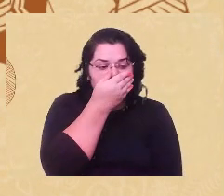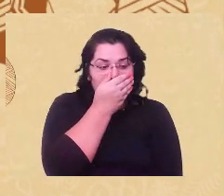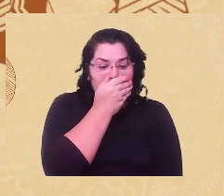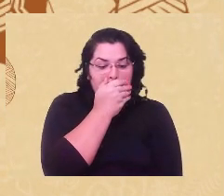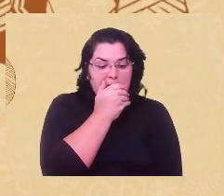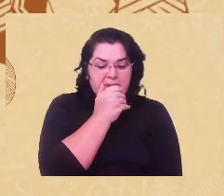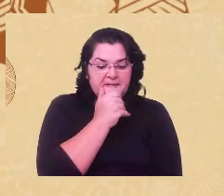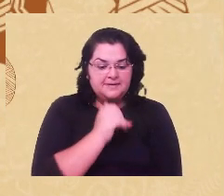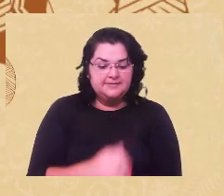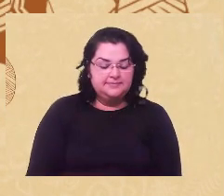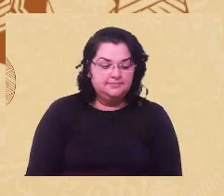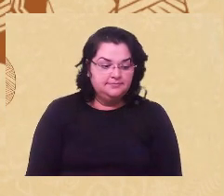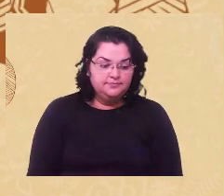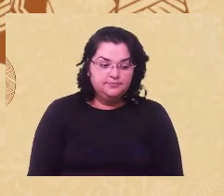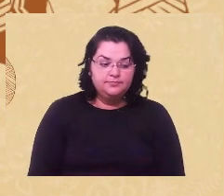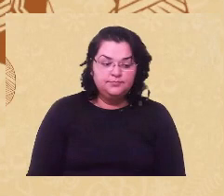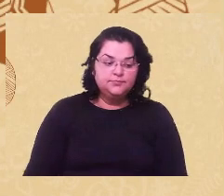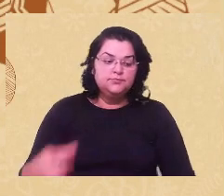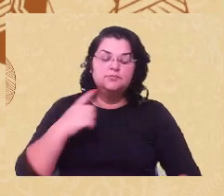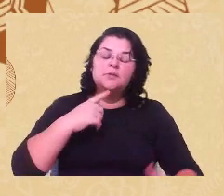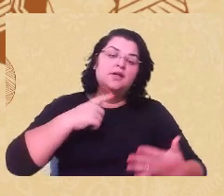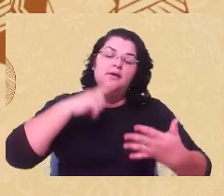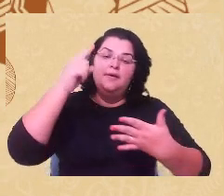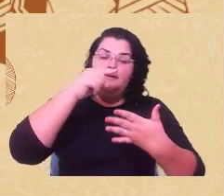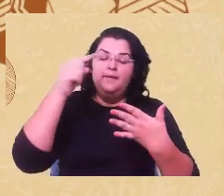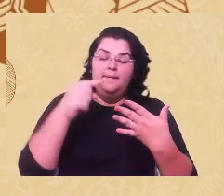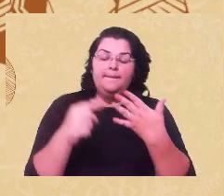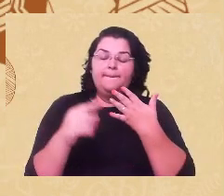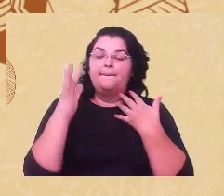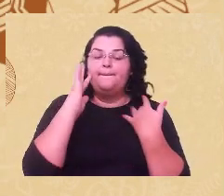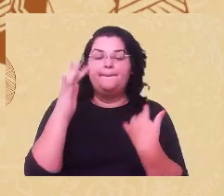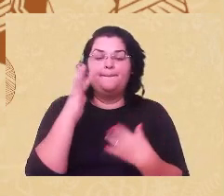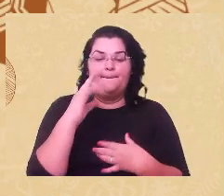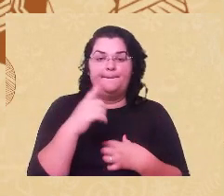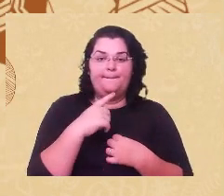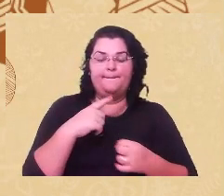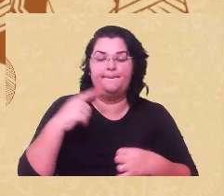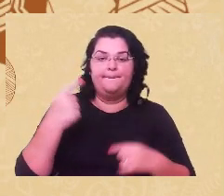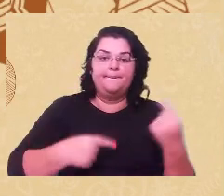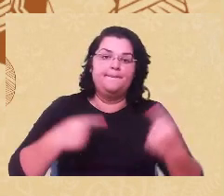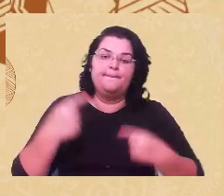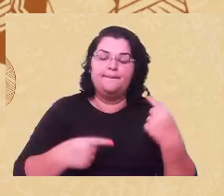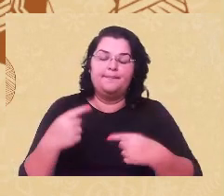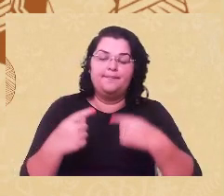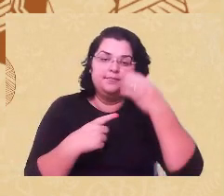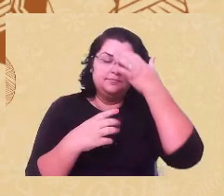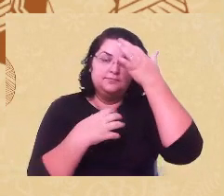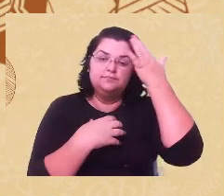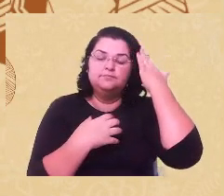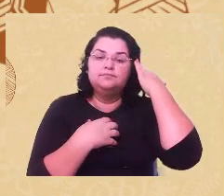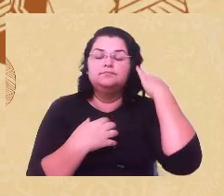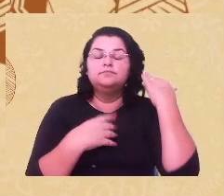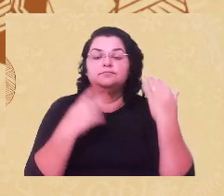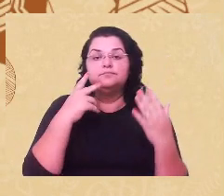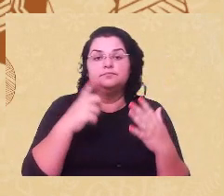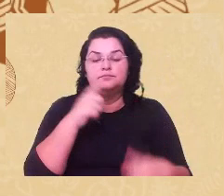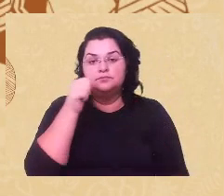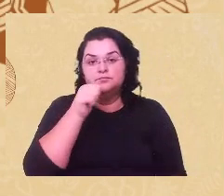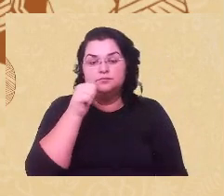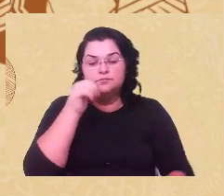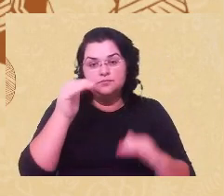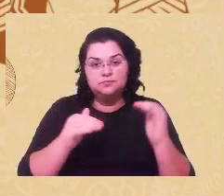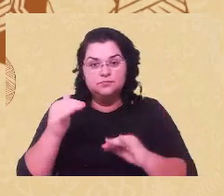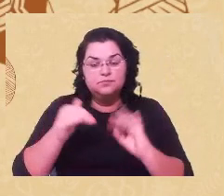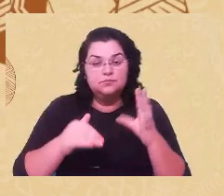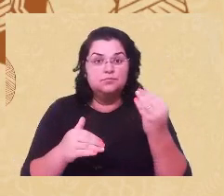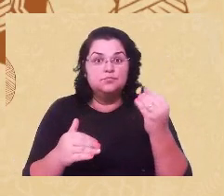E aí, alguns pontos, né, para a gente pensar nesse discurso sanitário como argumento colonizador das mulheres, o que é muito